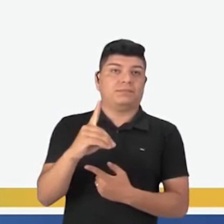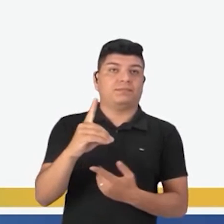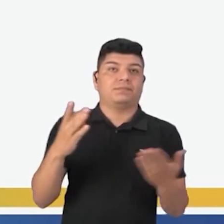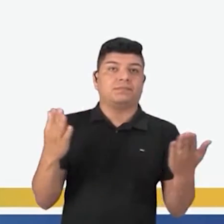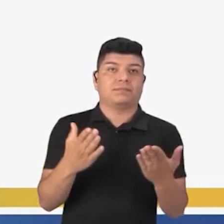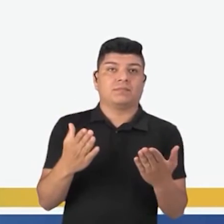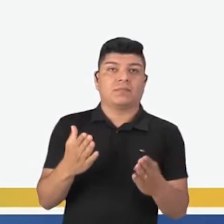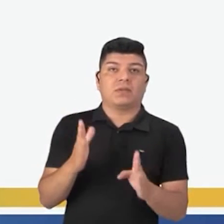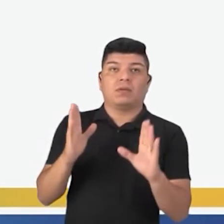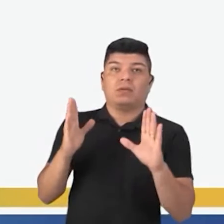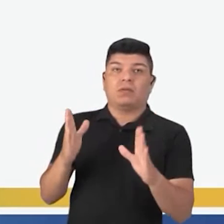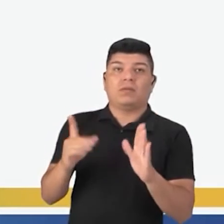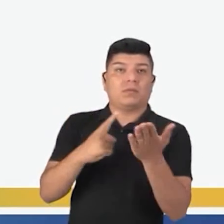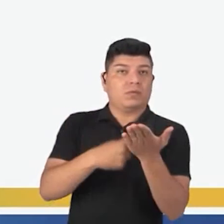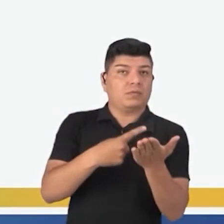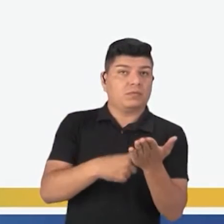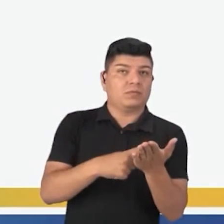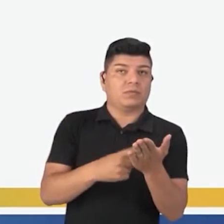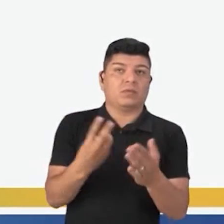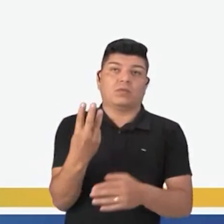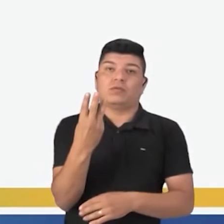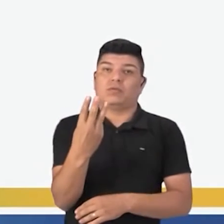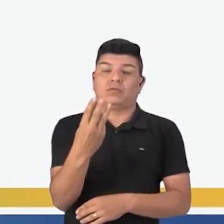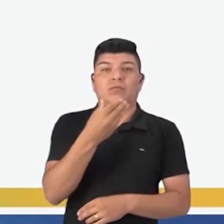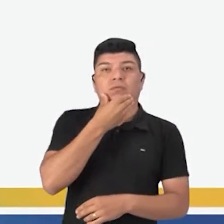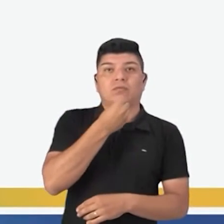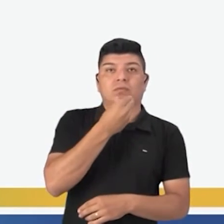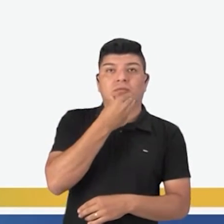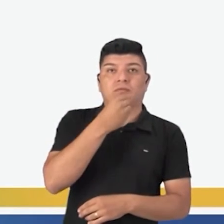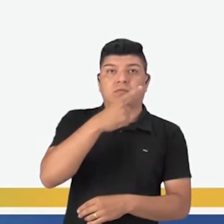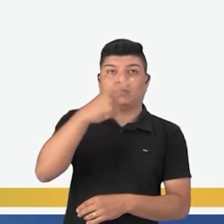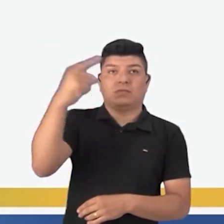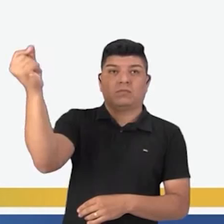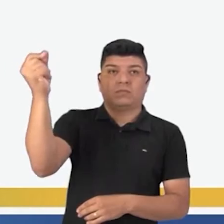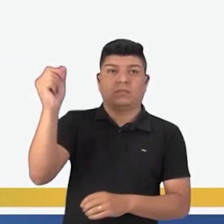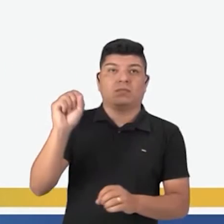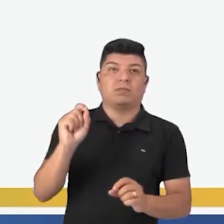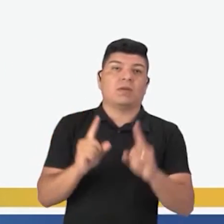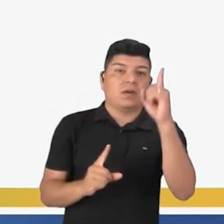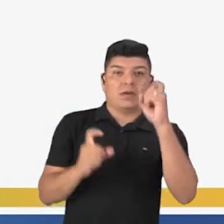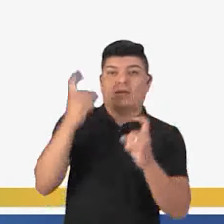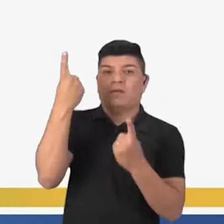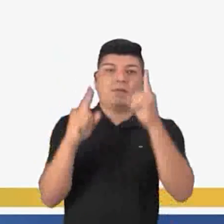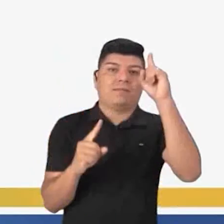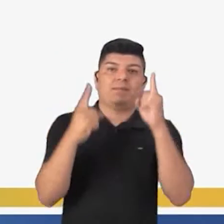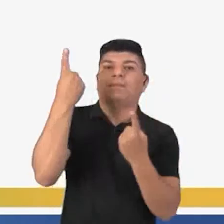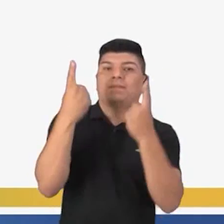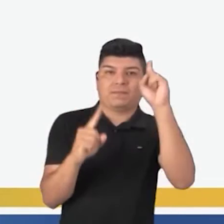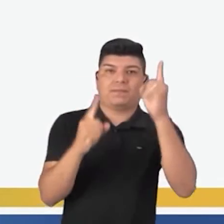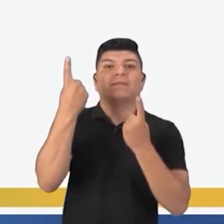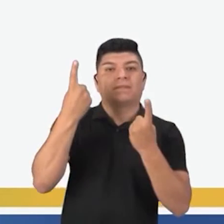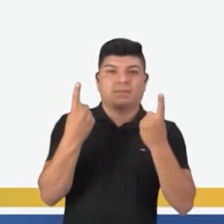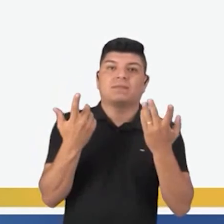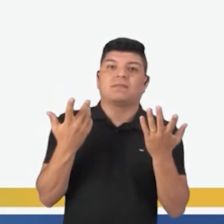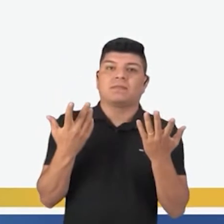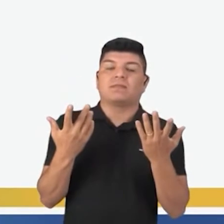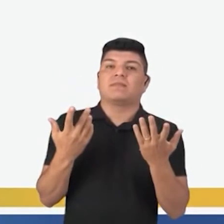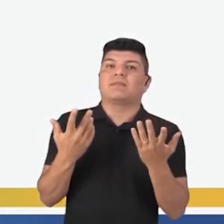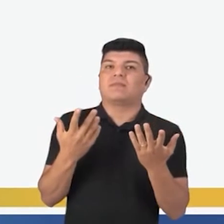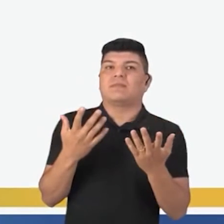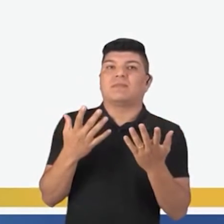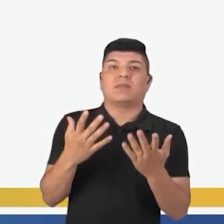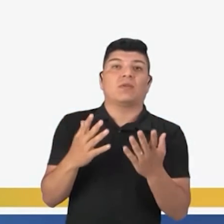D. Conforme combinaram, os três homens partiram para o carnaval. Olha só.